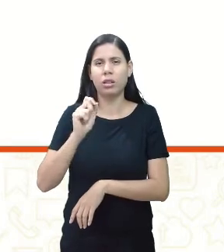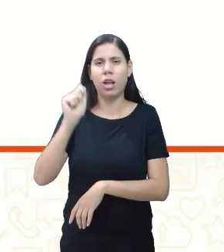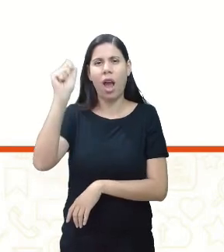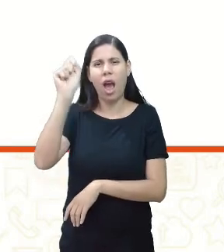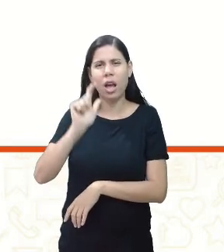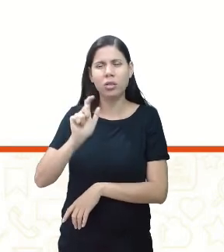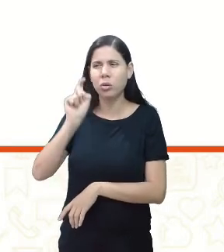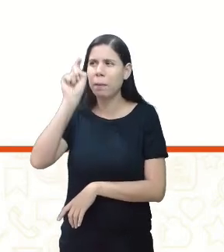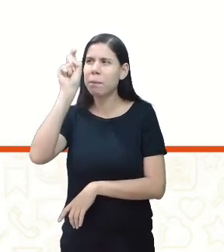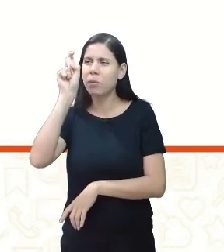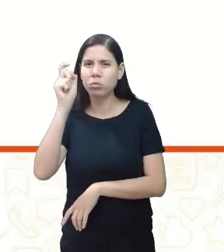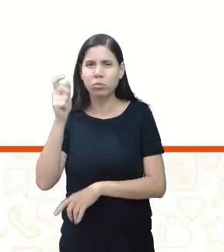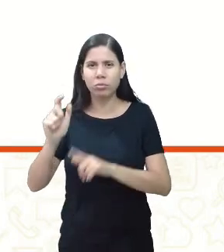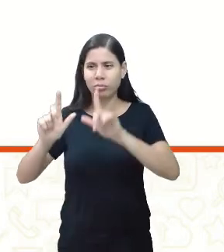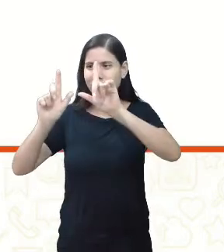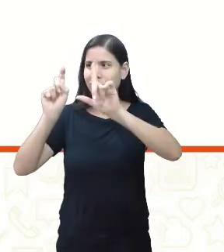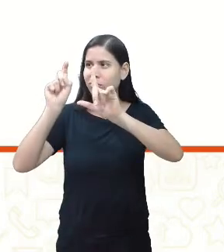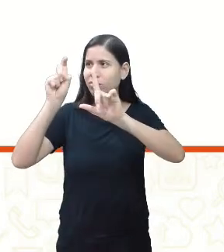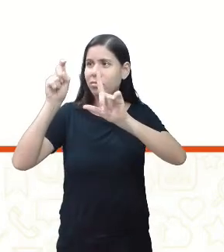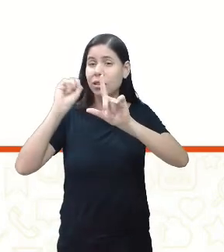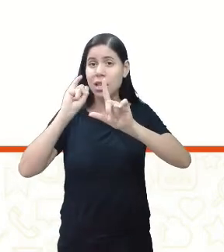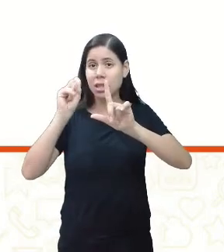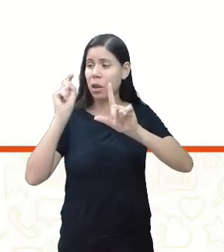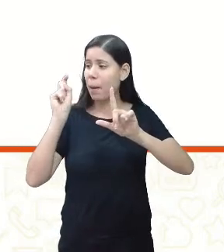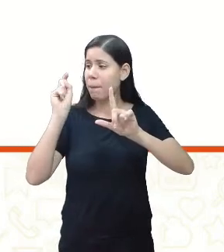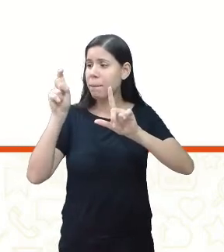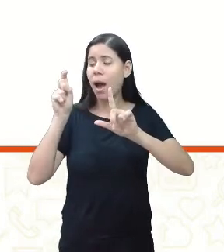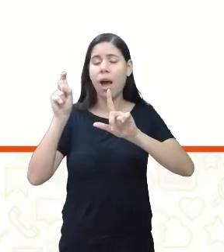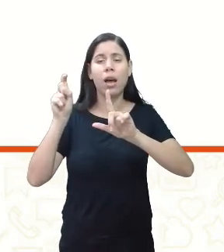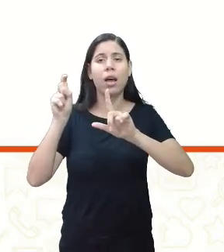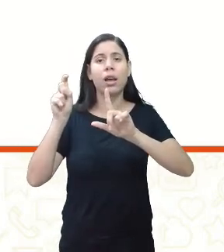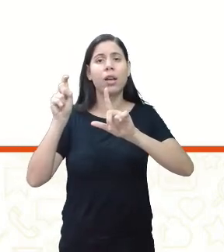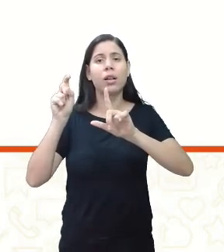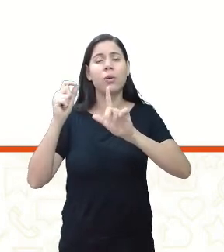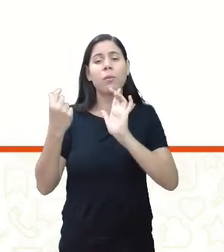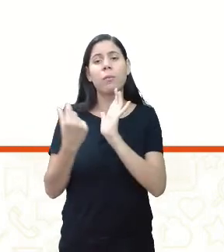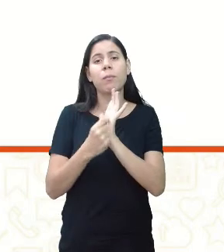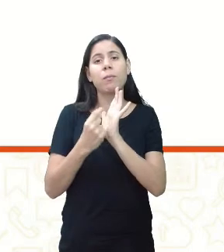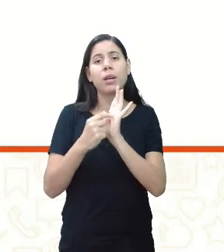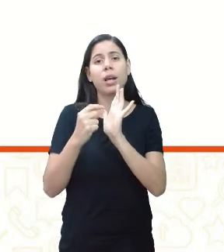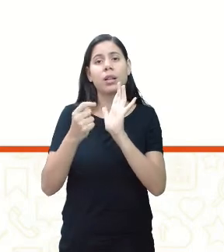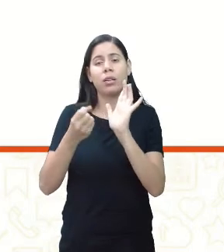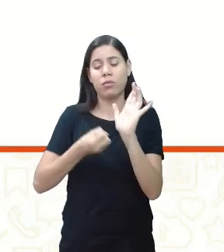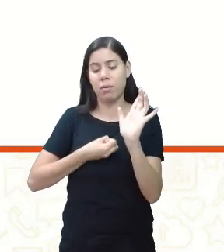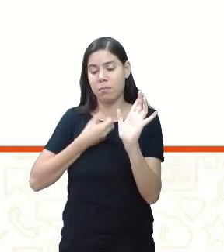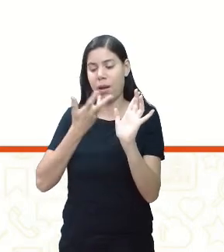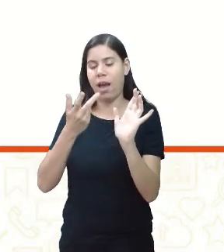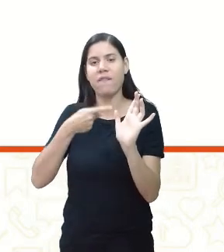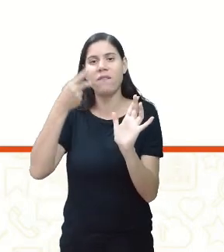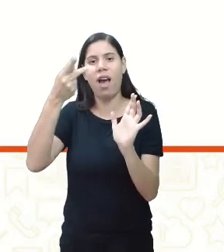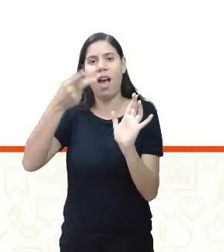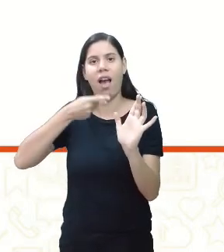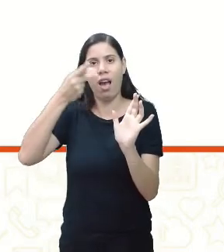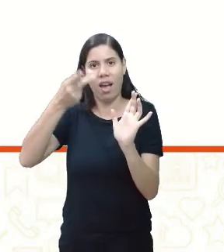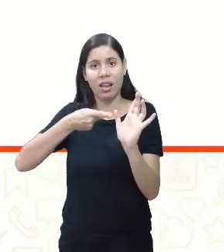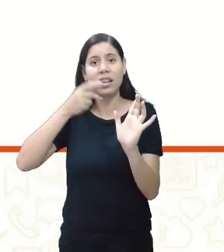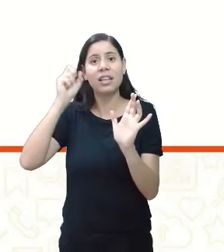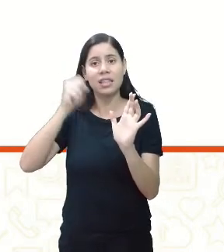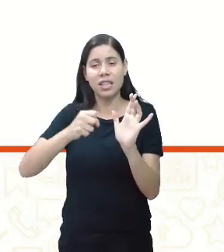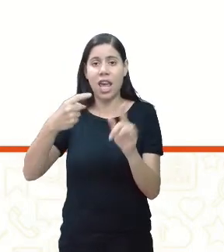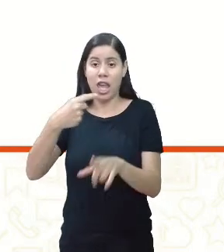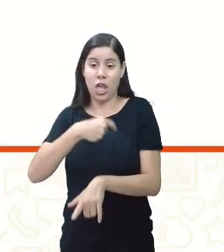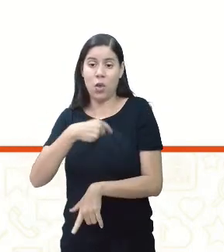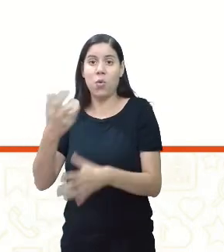perceber, e você clicar lá, o aplicativo, ele fala aquela frase. Eu